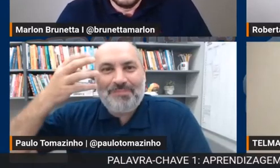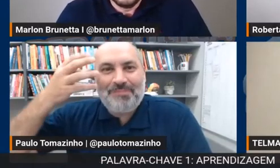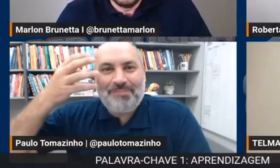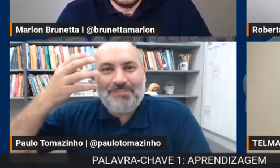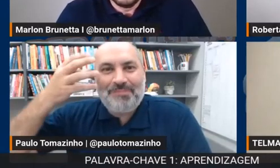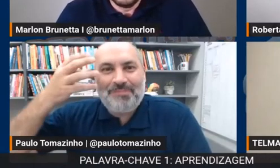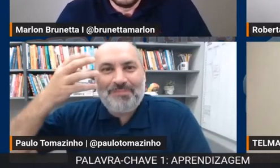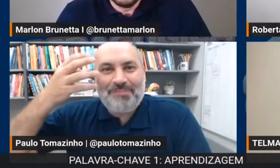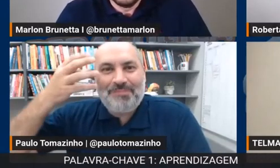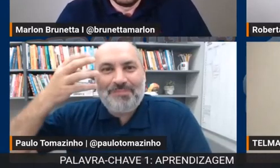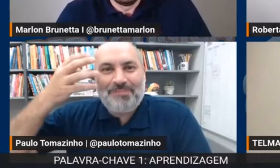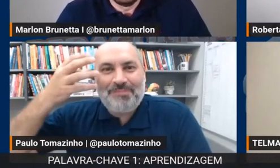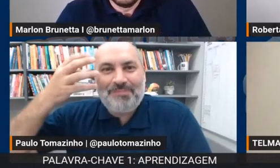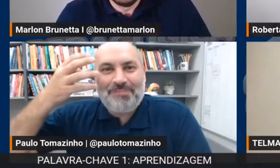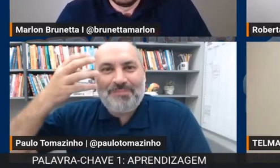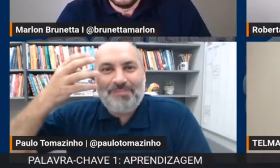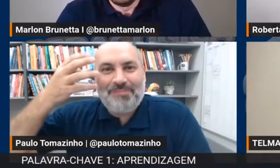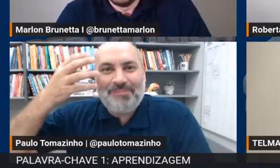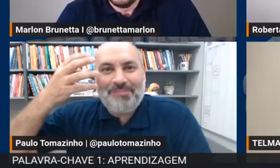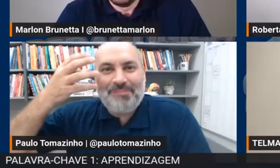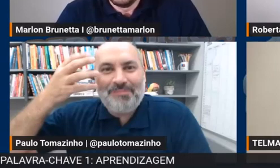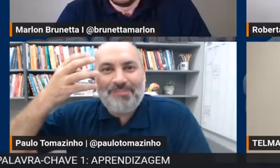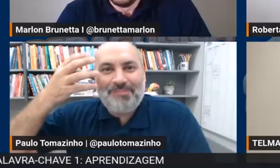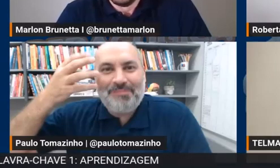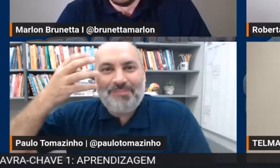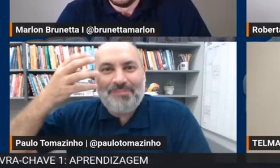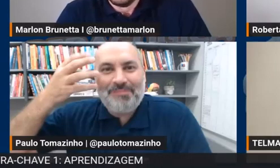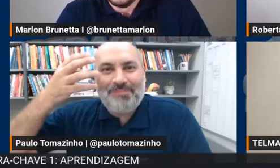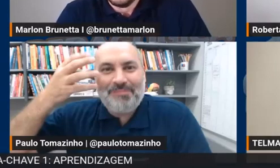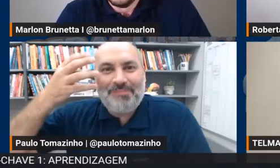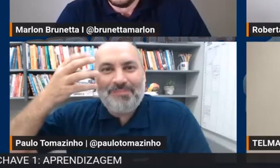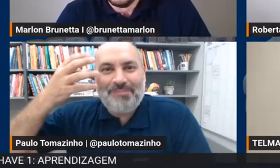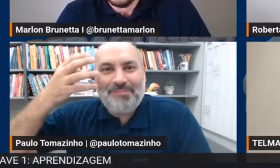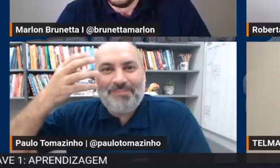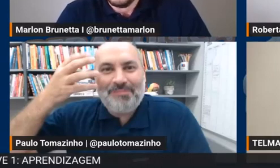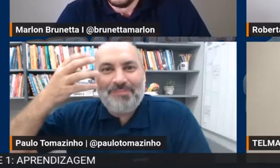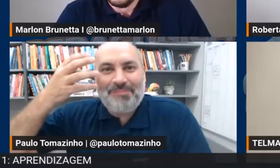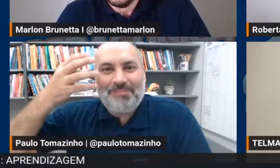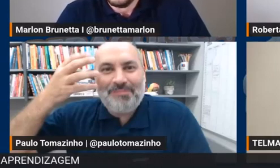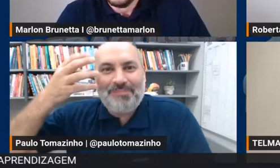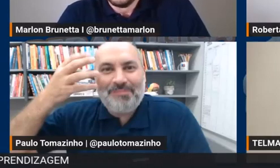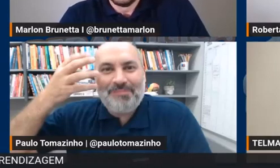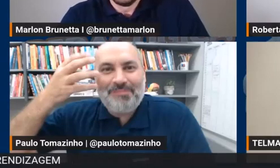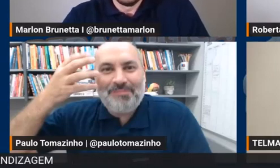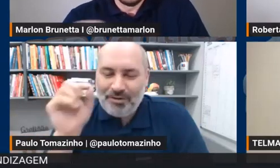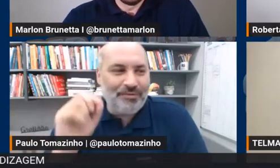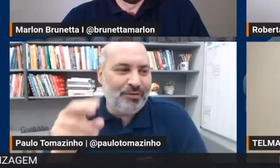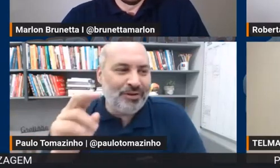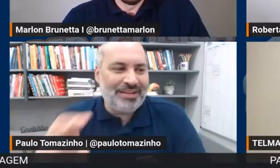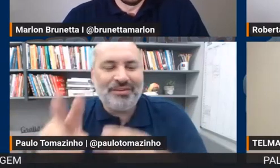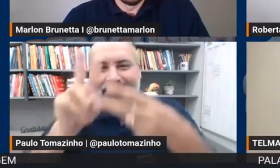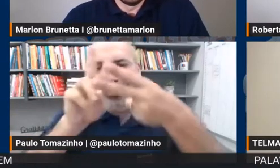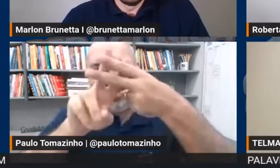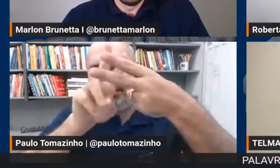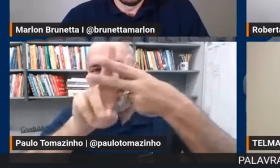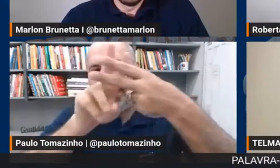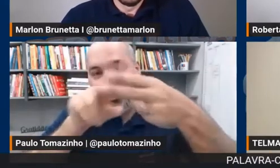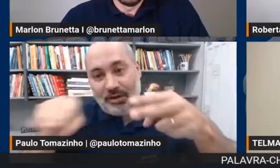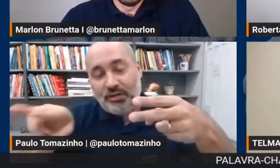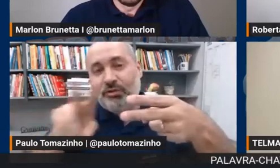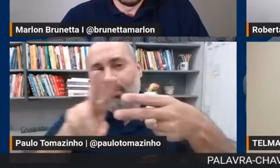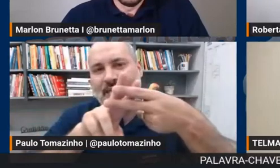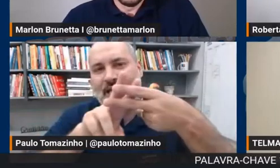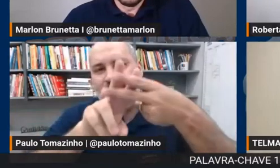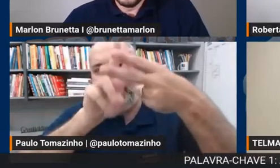para a memória de curto para realmente servir para você a fala da Thelma hoje então eu gostaria que vocês colocassem